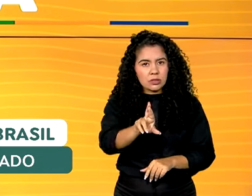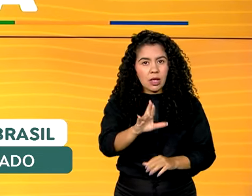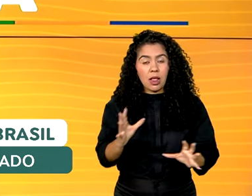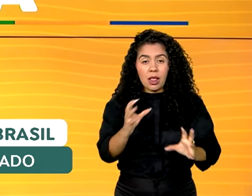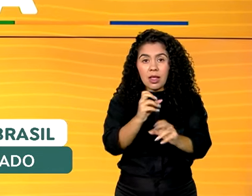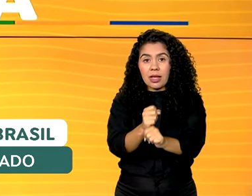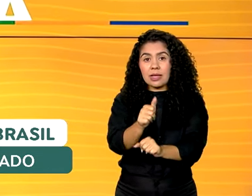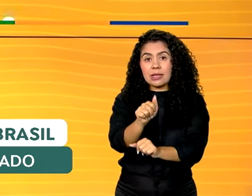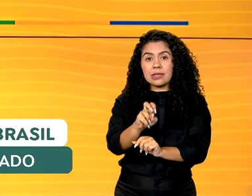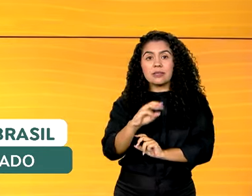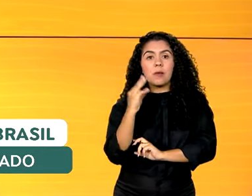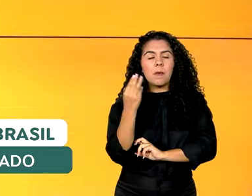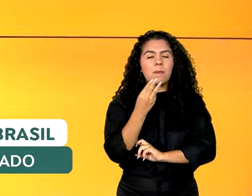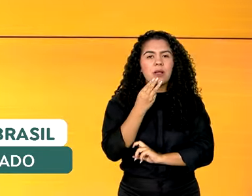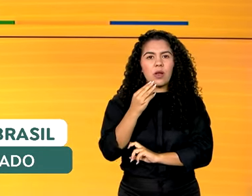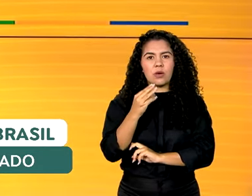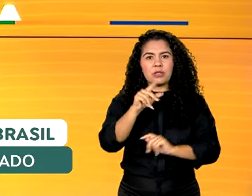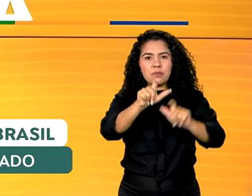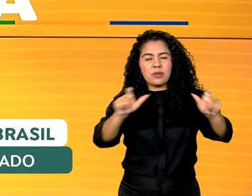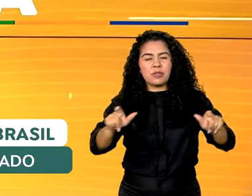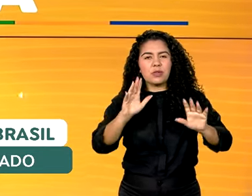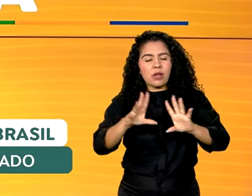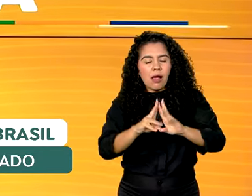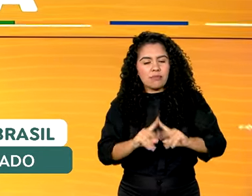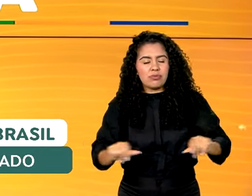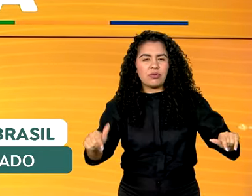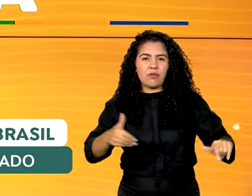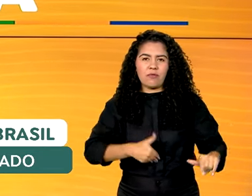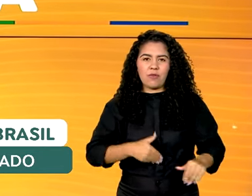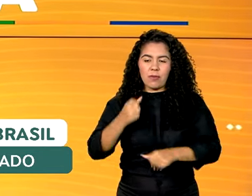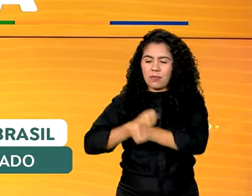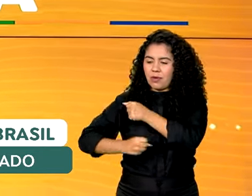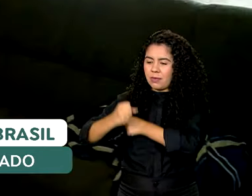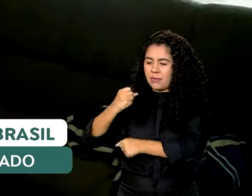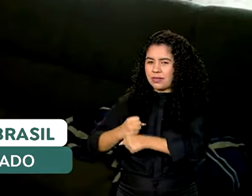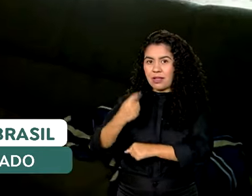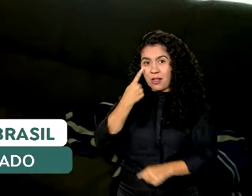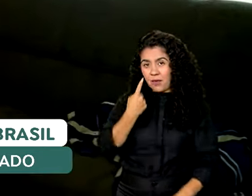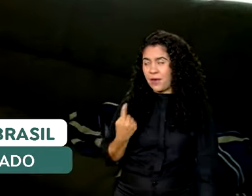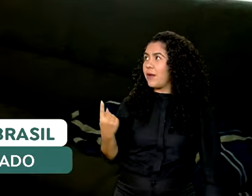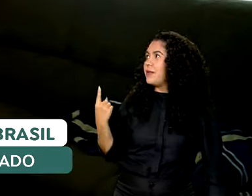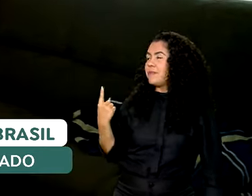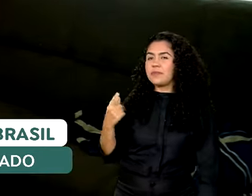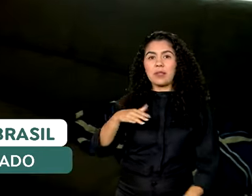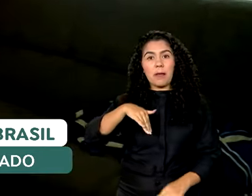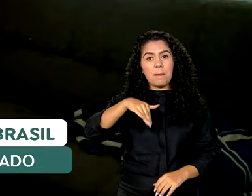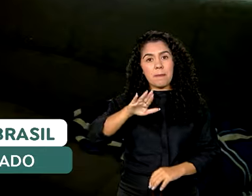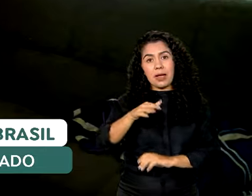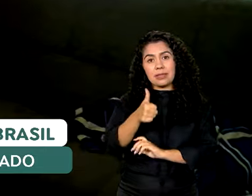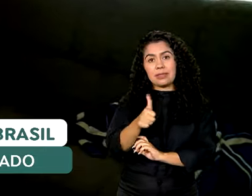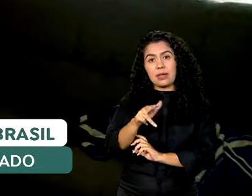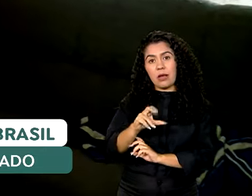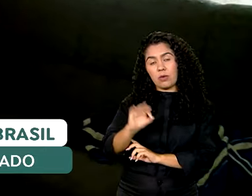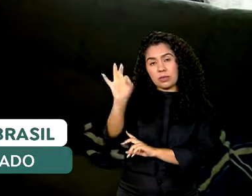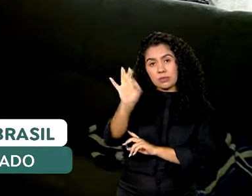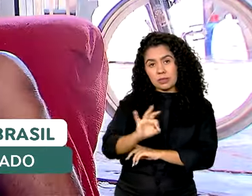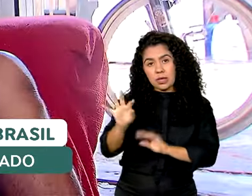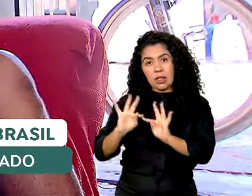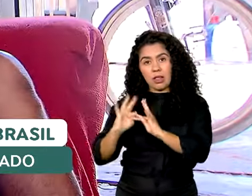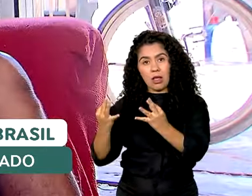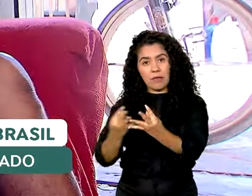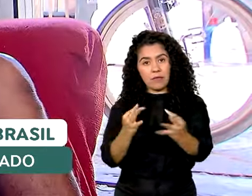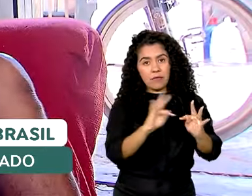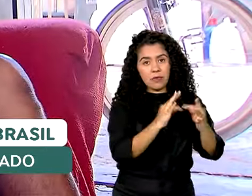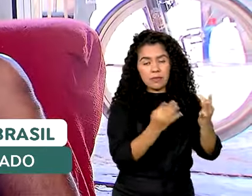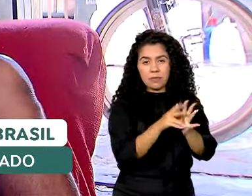milhões de pessoas deixaram de passar fome no Brasil no ano passado. Mais de 50% dos lares brasileiros têm